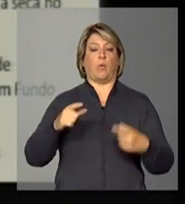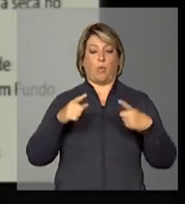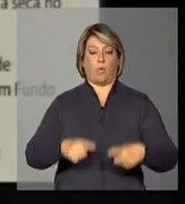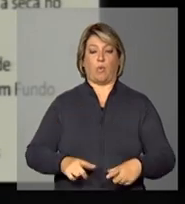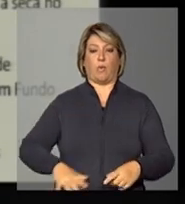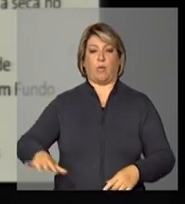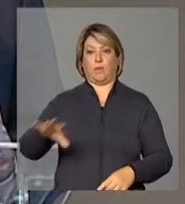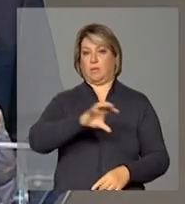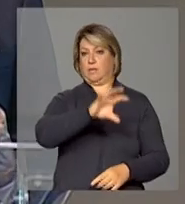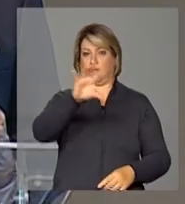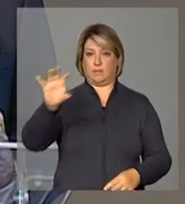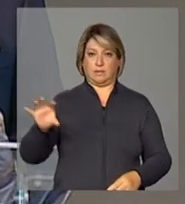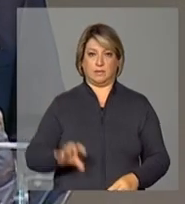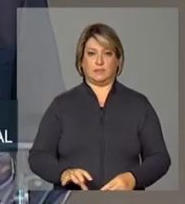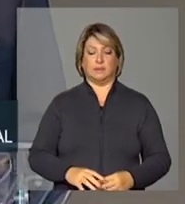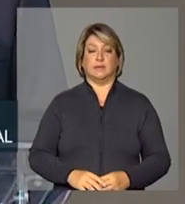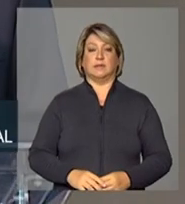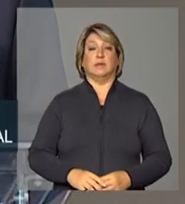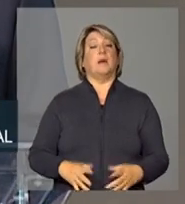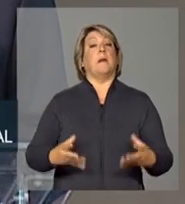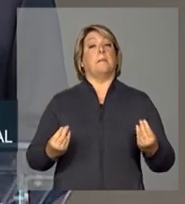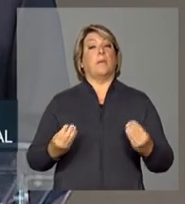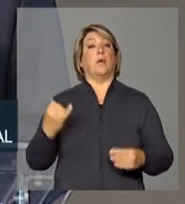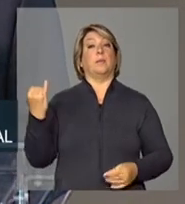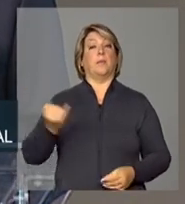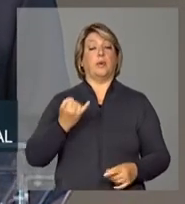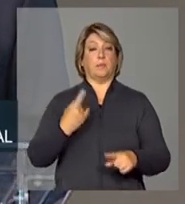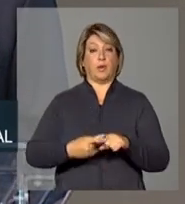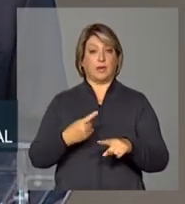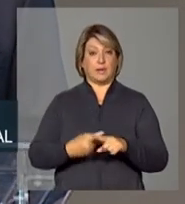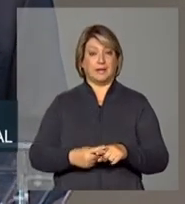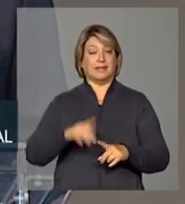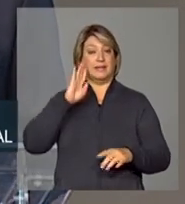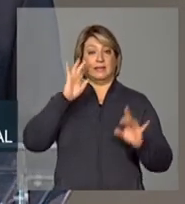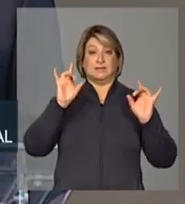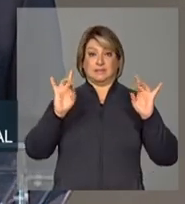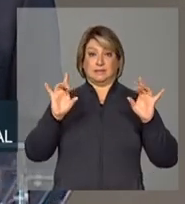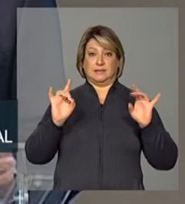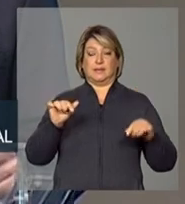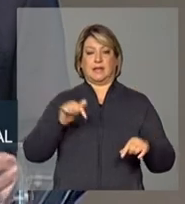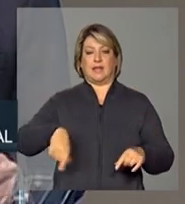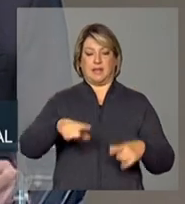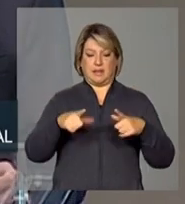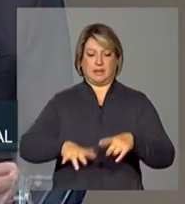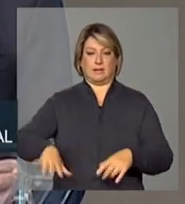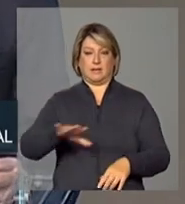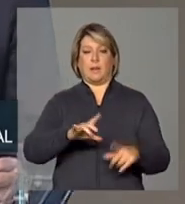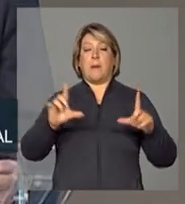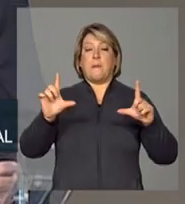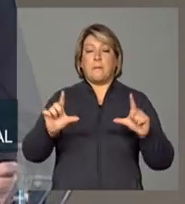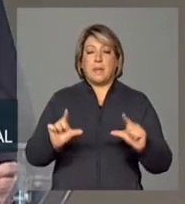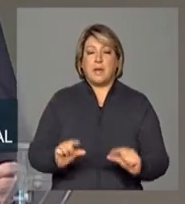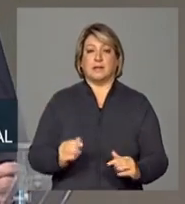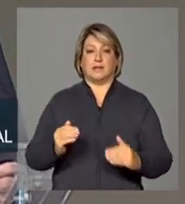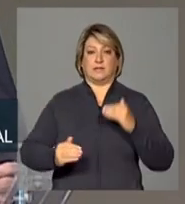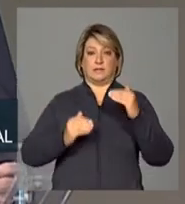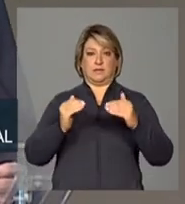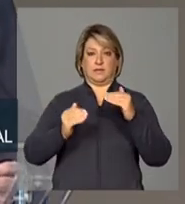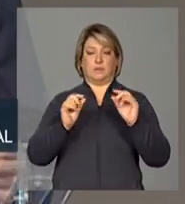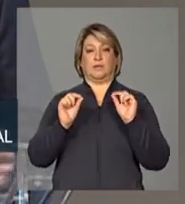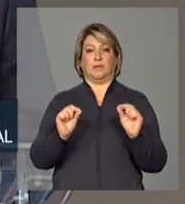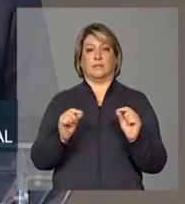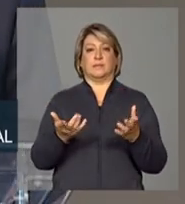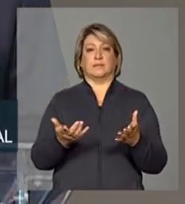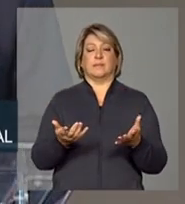relevante porque especialmente nas regiões menos desenvolvidas a fragilidade dos